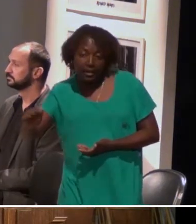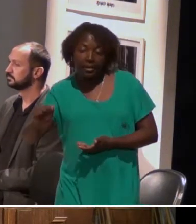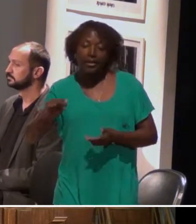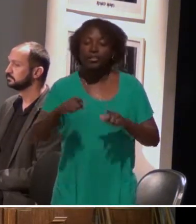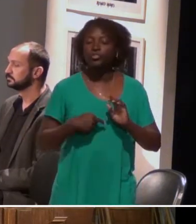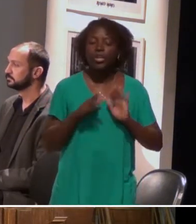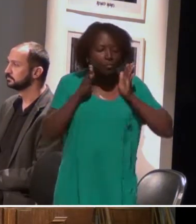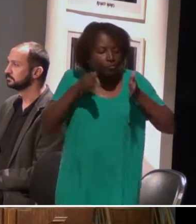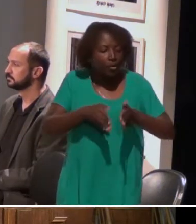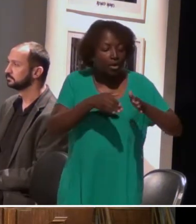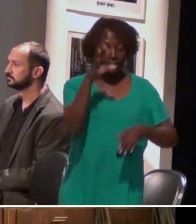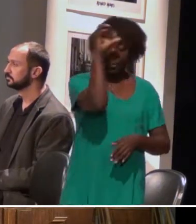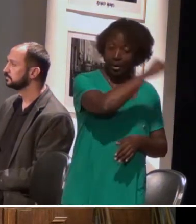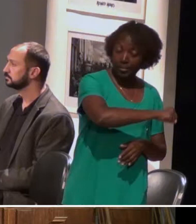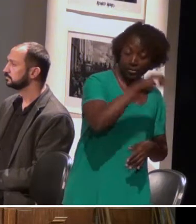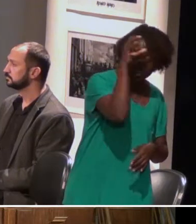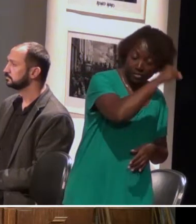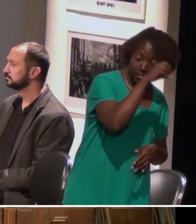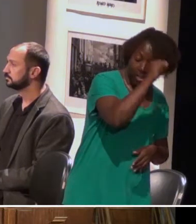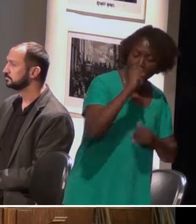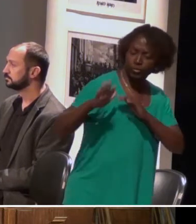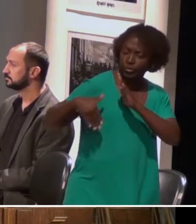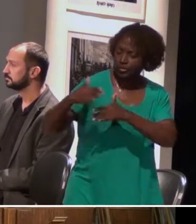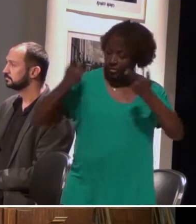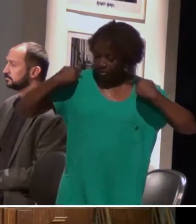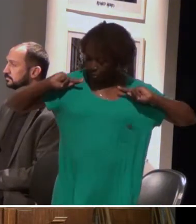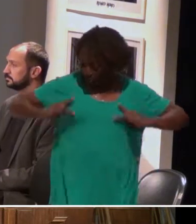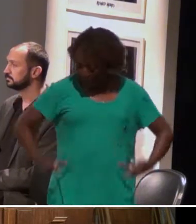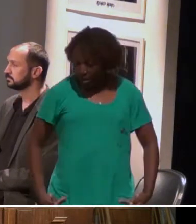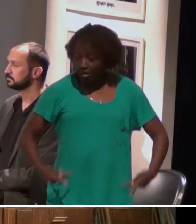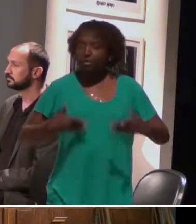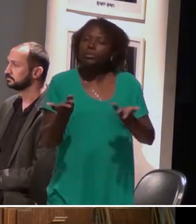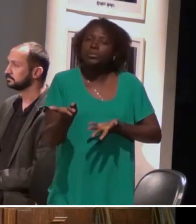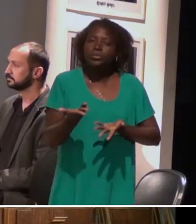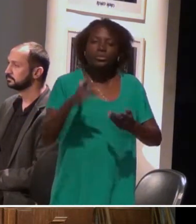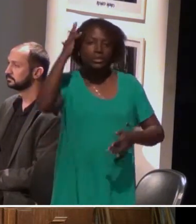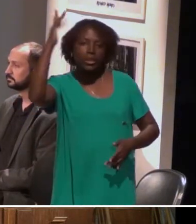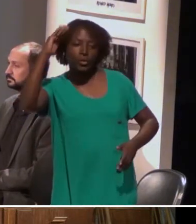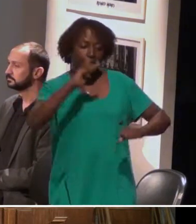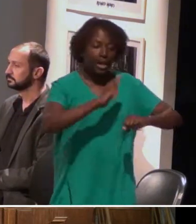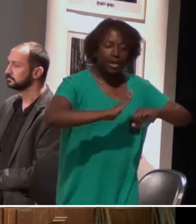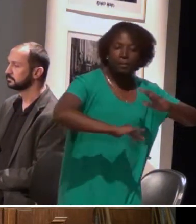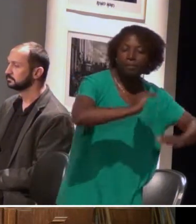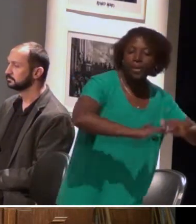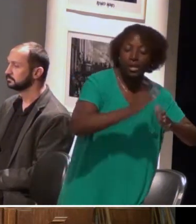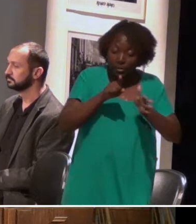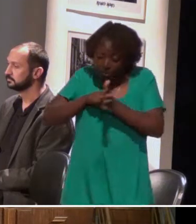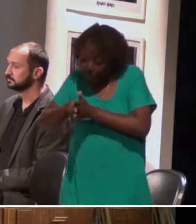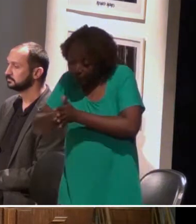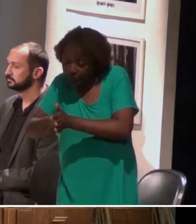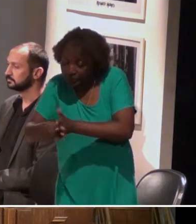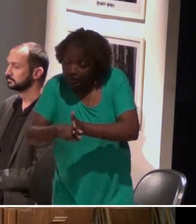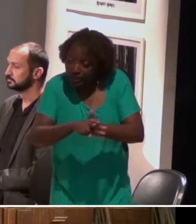as dimensões de aprendizagem, do desenvolvimento humano, a relação teoria e prática, a pesquisa